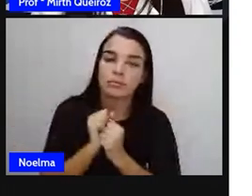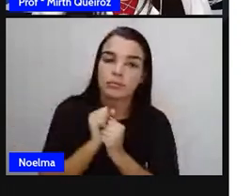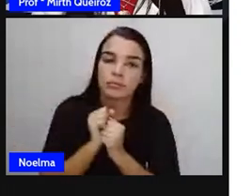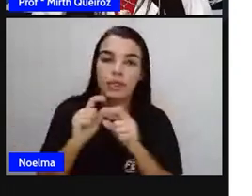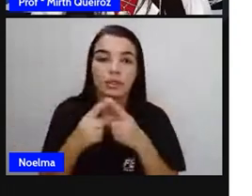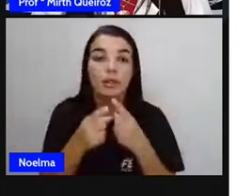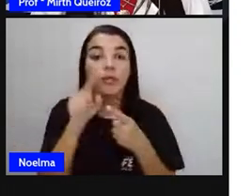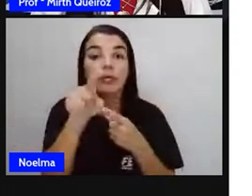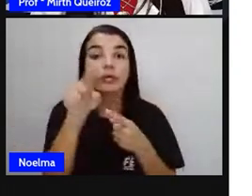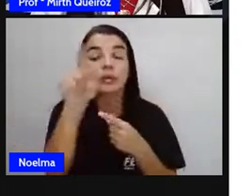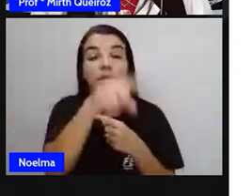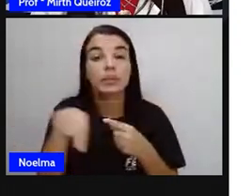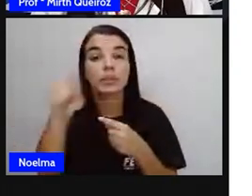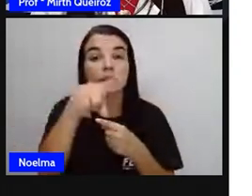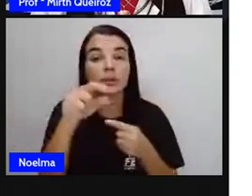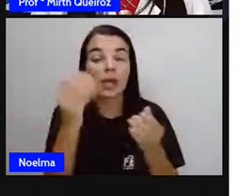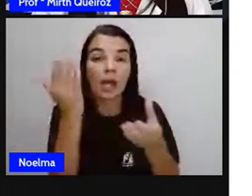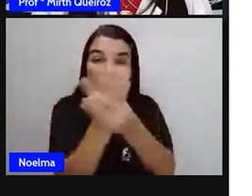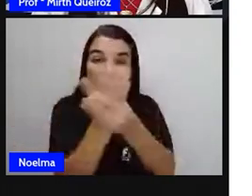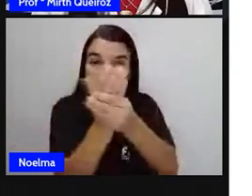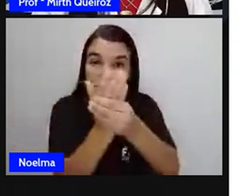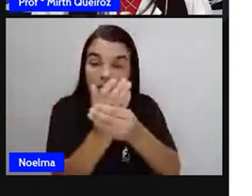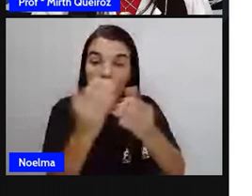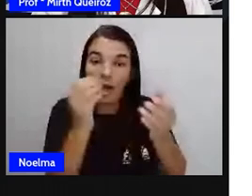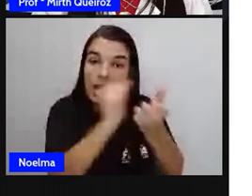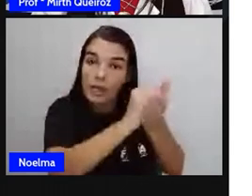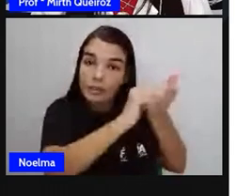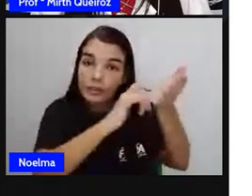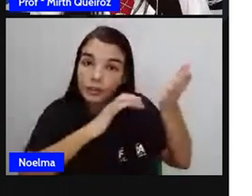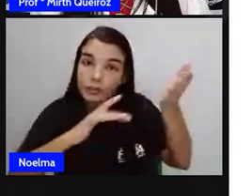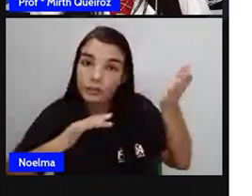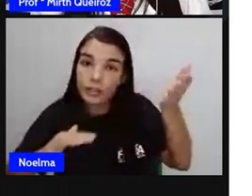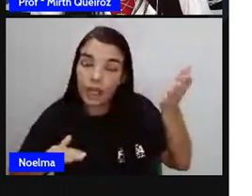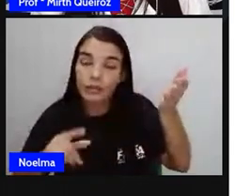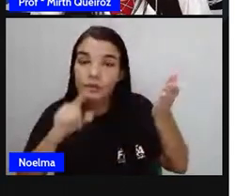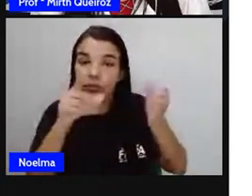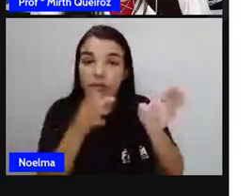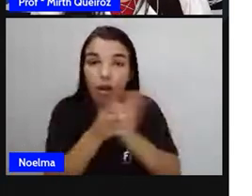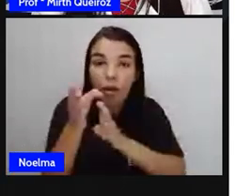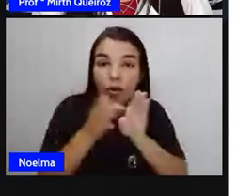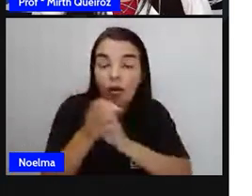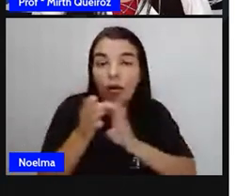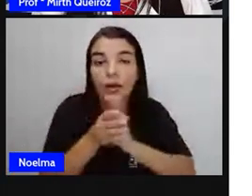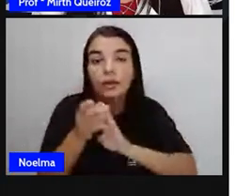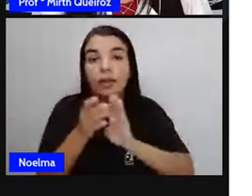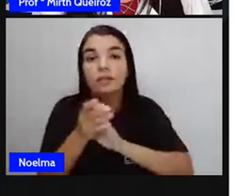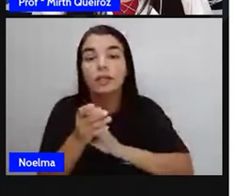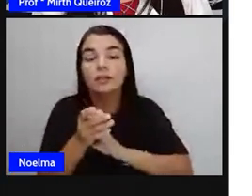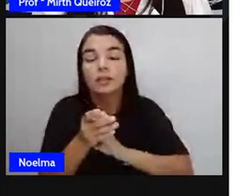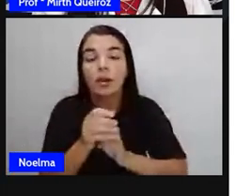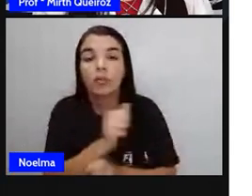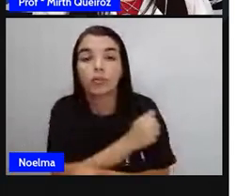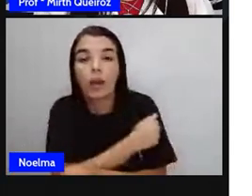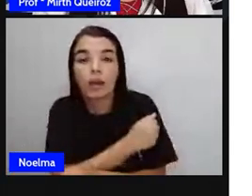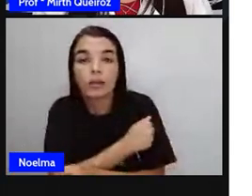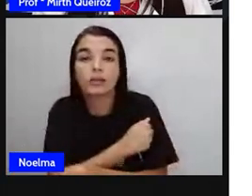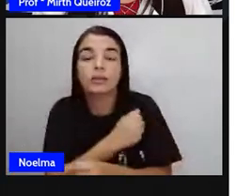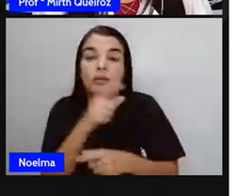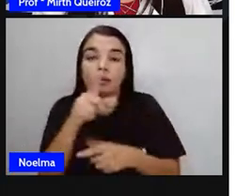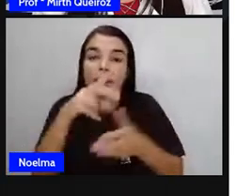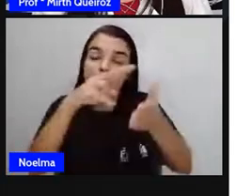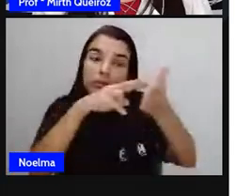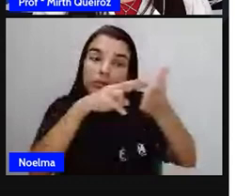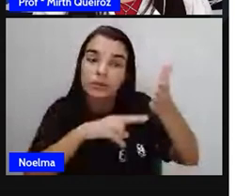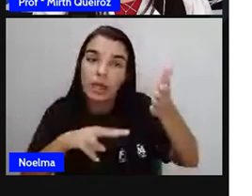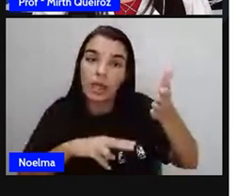vocês vão fazer? Vocês vão pegar o bloco de atividade de vocês, lá em orientação do aluno, né? Ler as